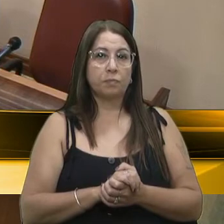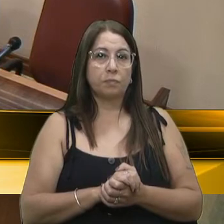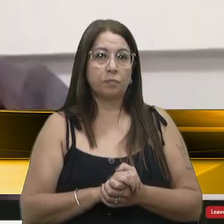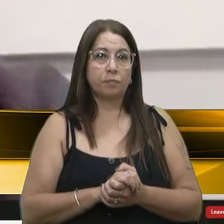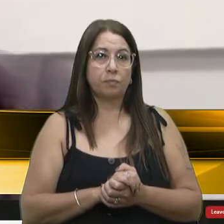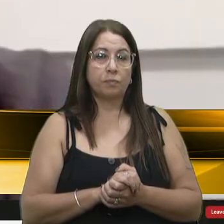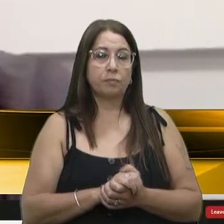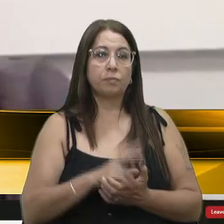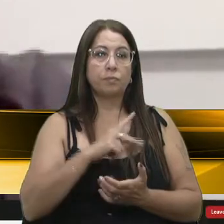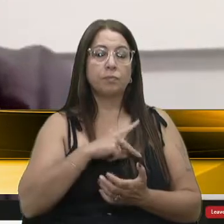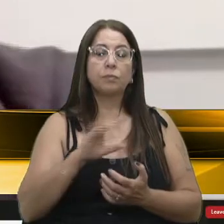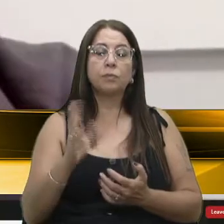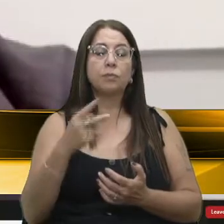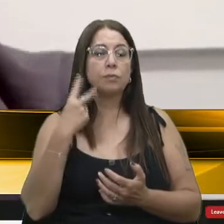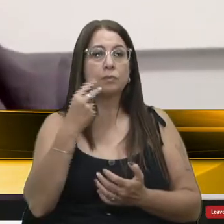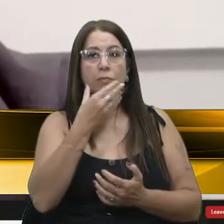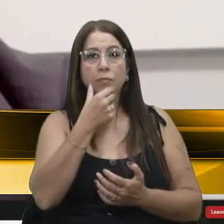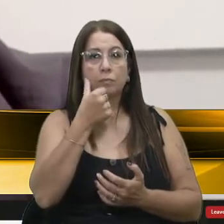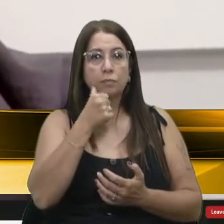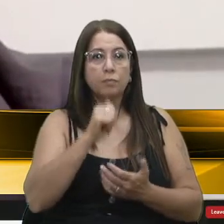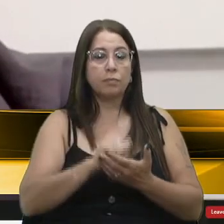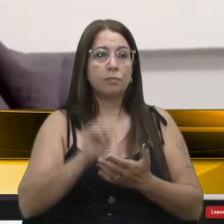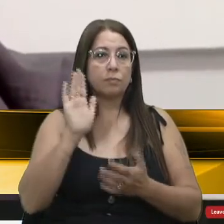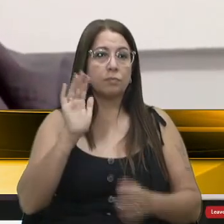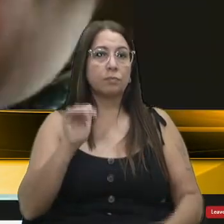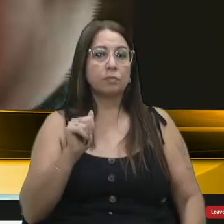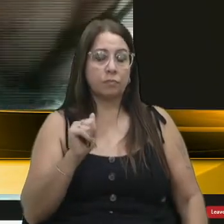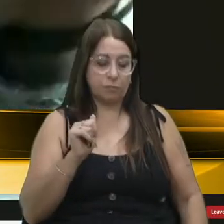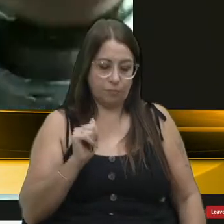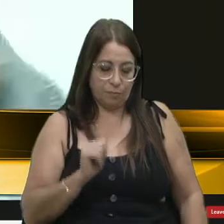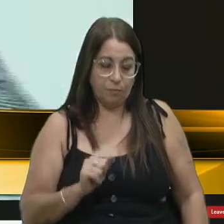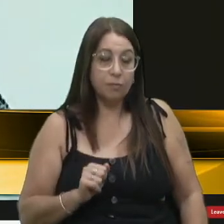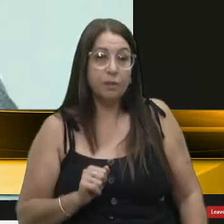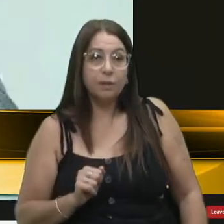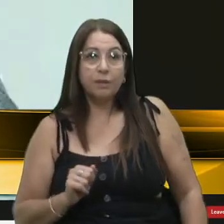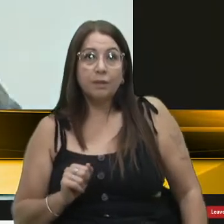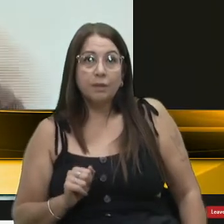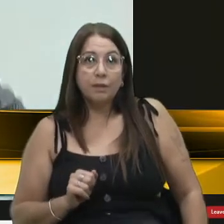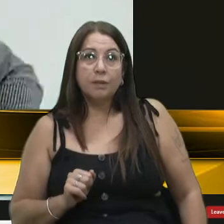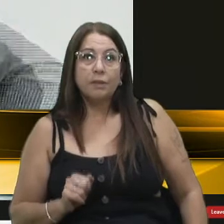Presidente e demais colegas vereadoras. Depois peça a palavra, seu presidente. Eu quero